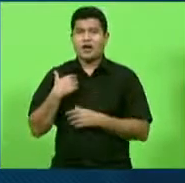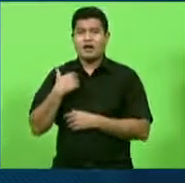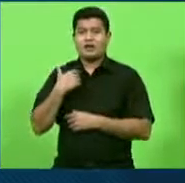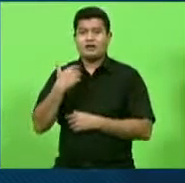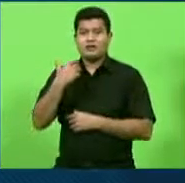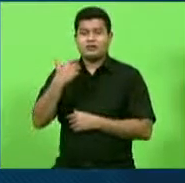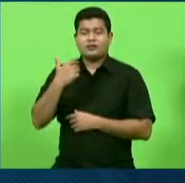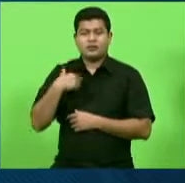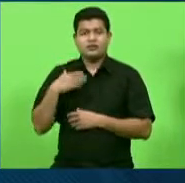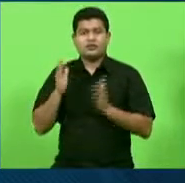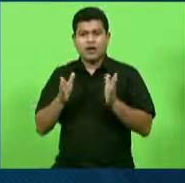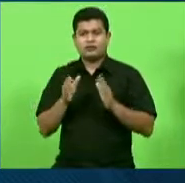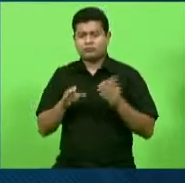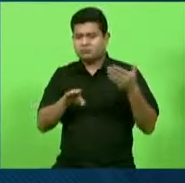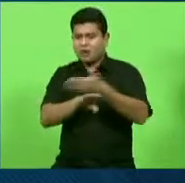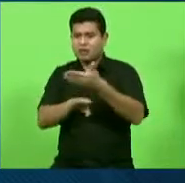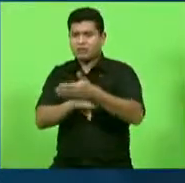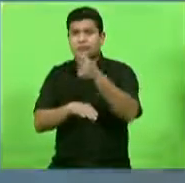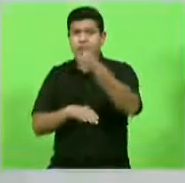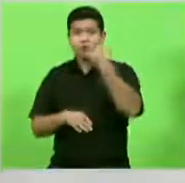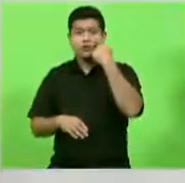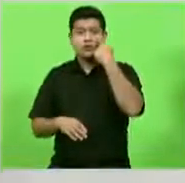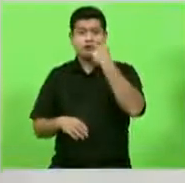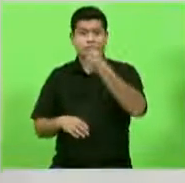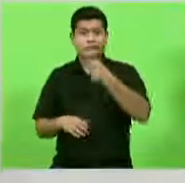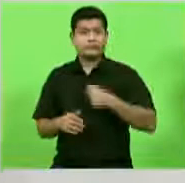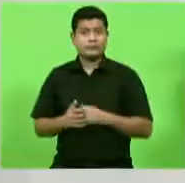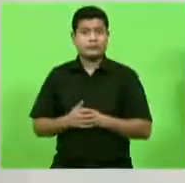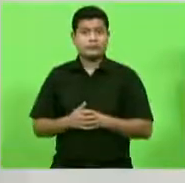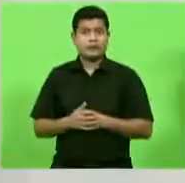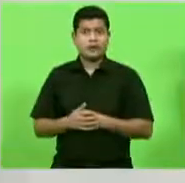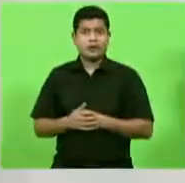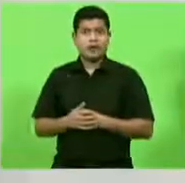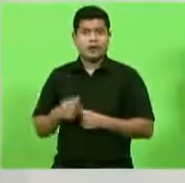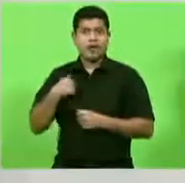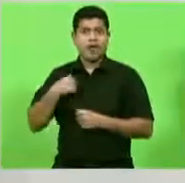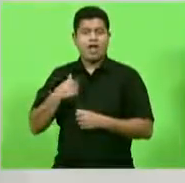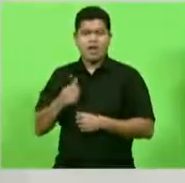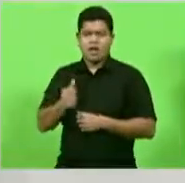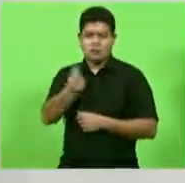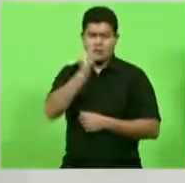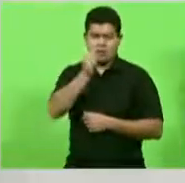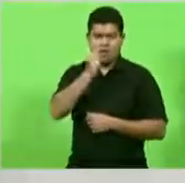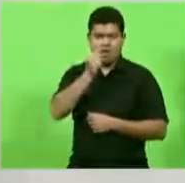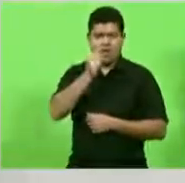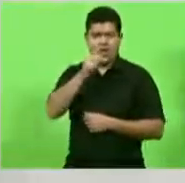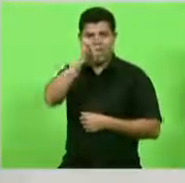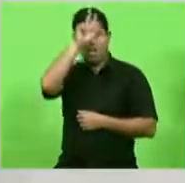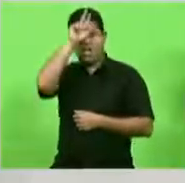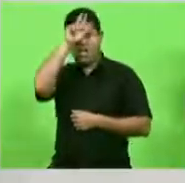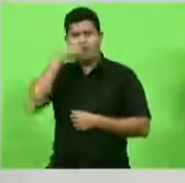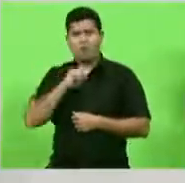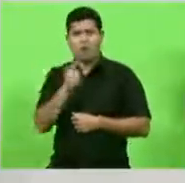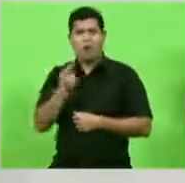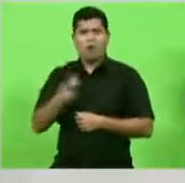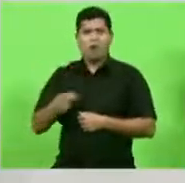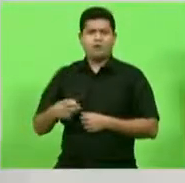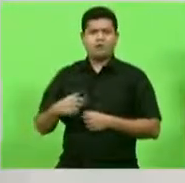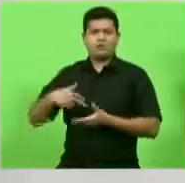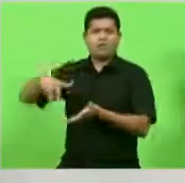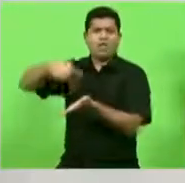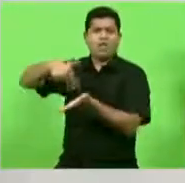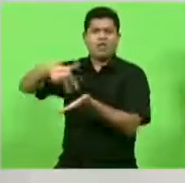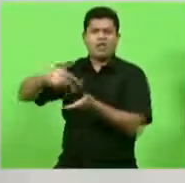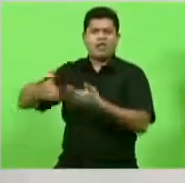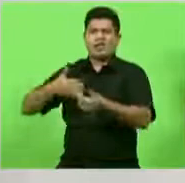milhões de reais uma feira. Alguém está vendo alguém ali tomando bebida alcoólica, ou dançando até o chão, ou uma banda